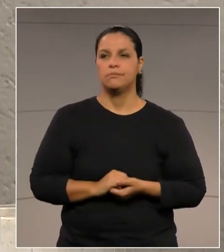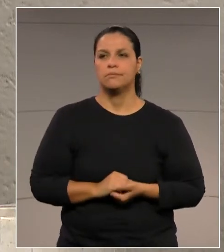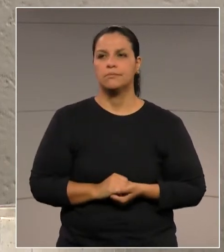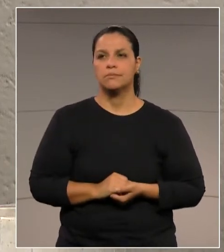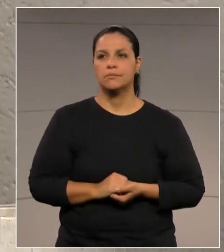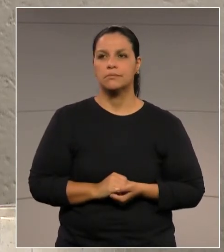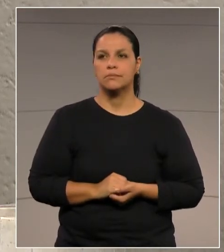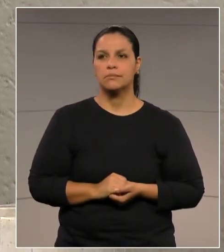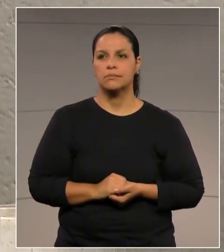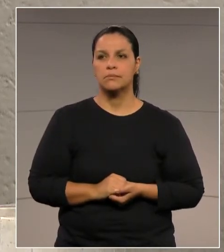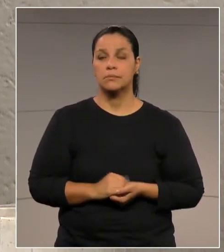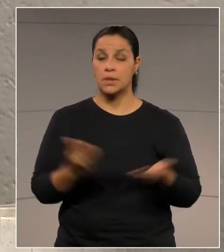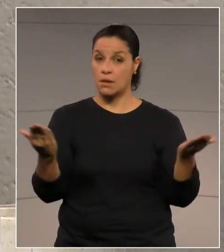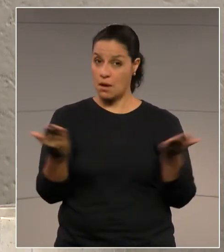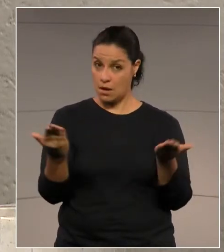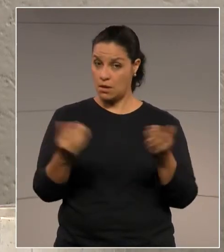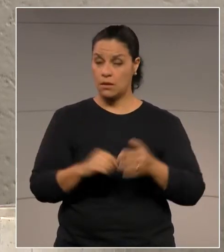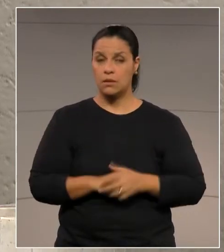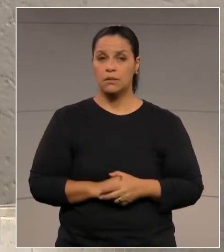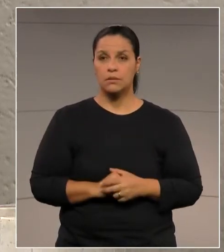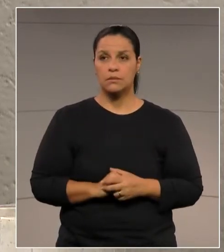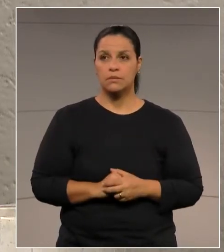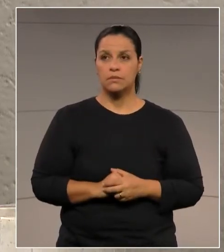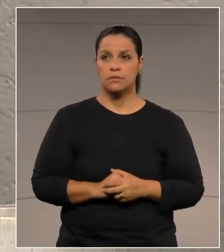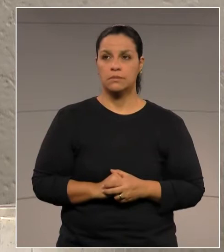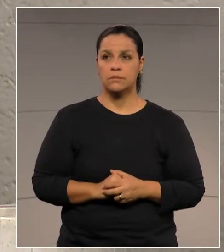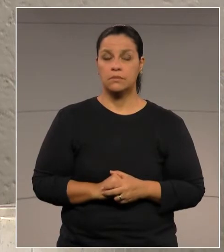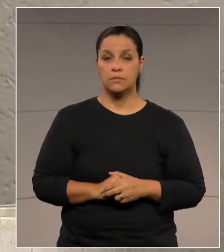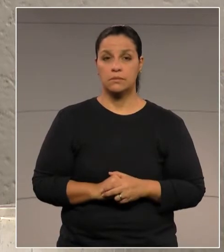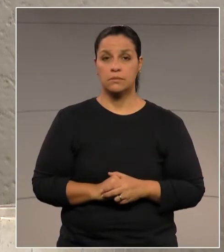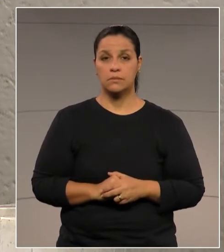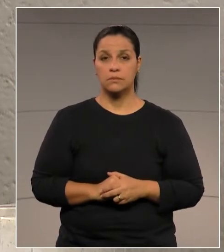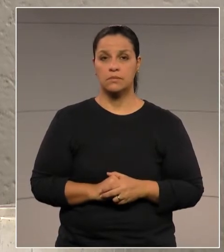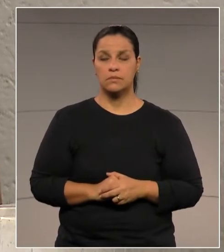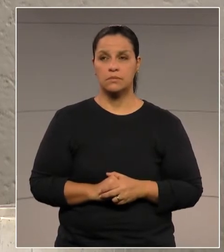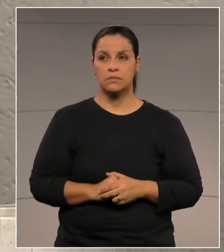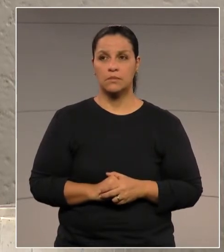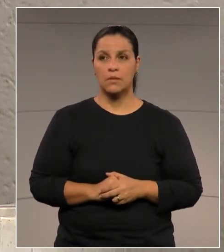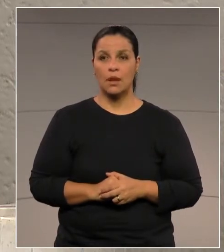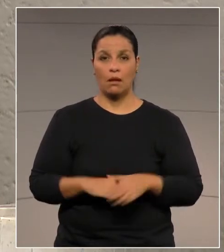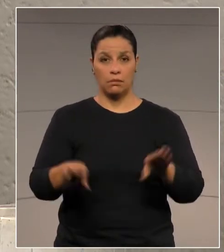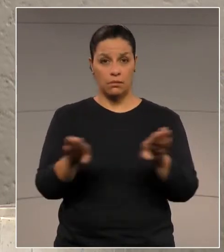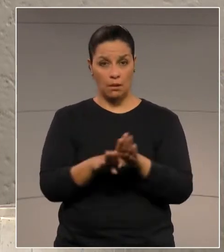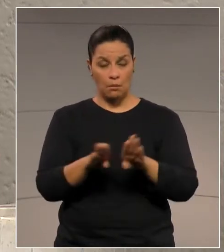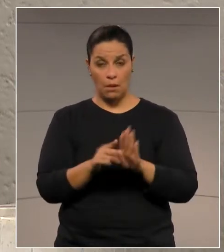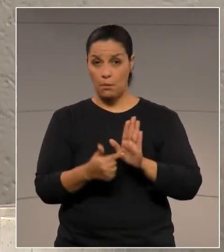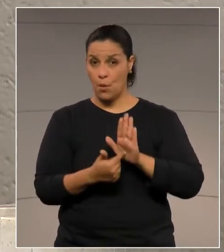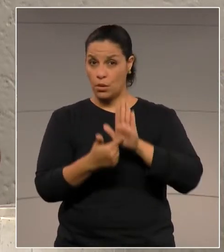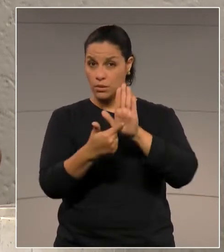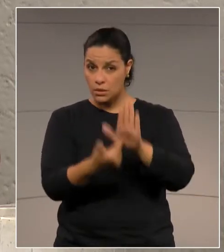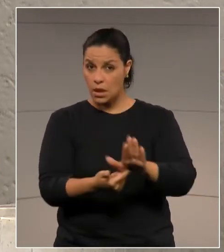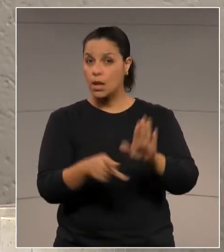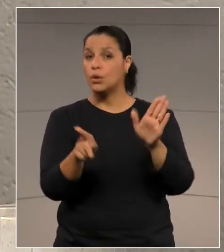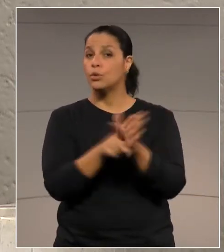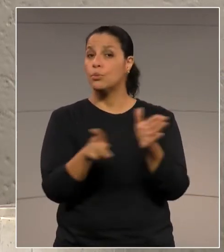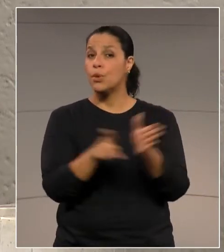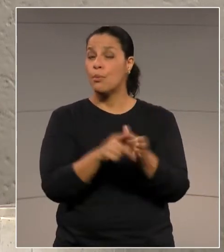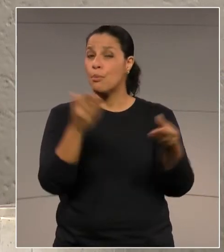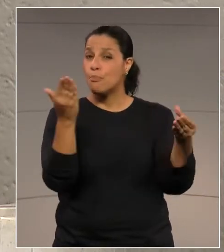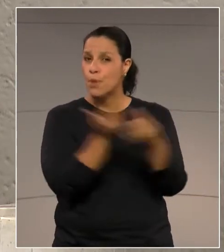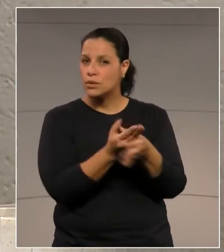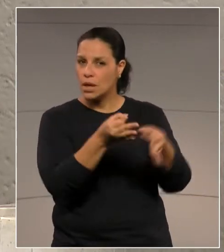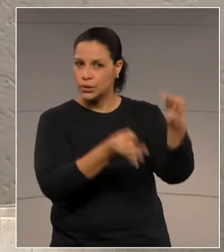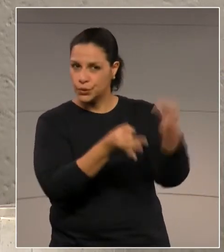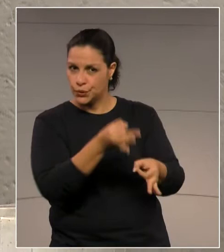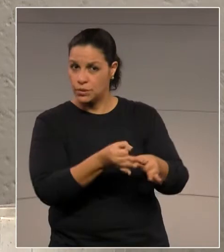E, pasmem, mesmo em sua manifestação nos autos, a